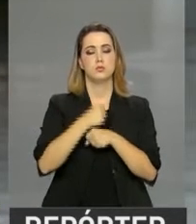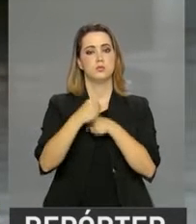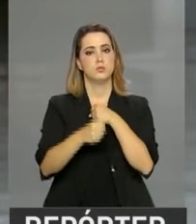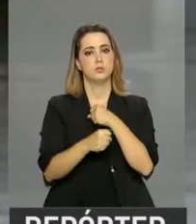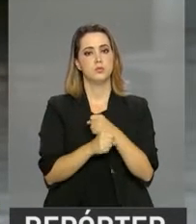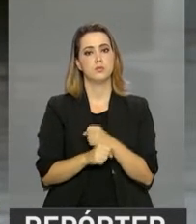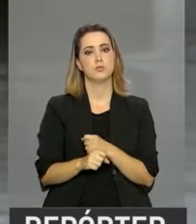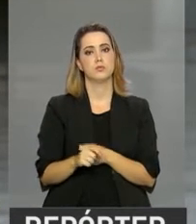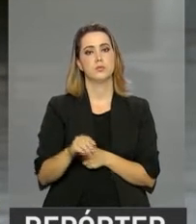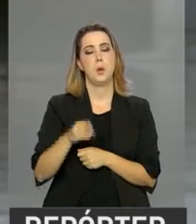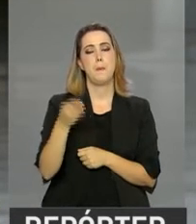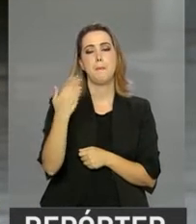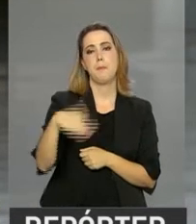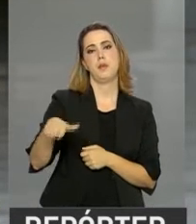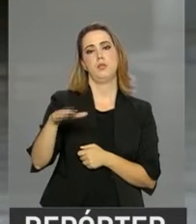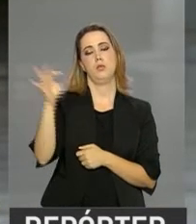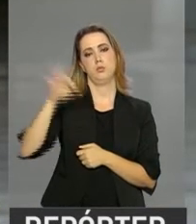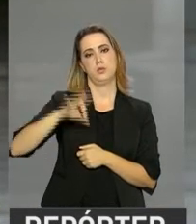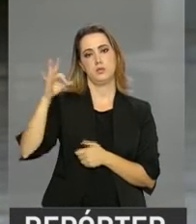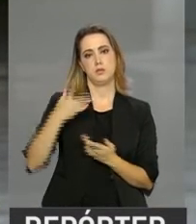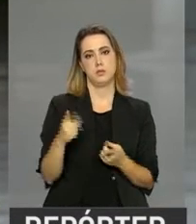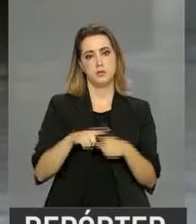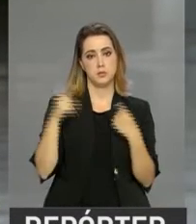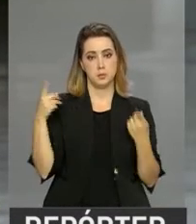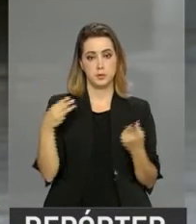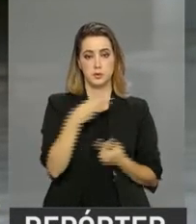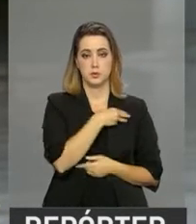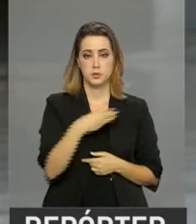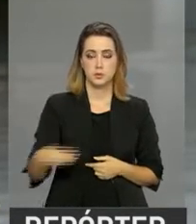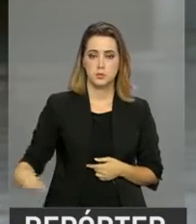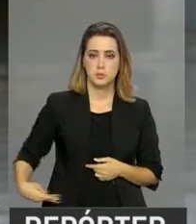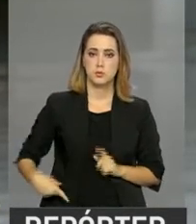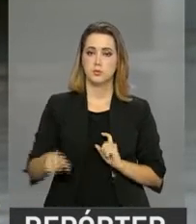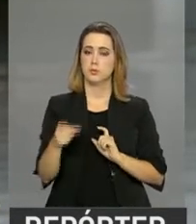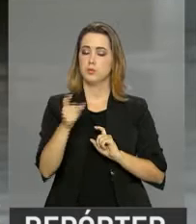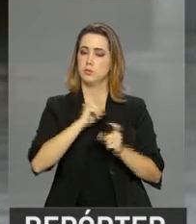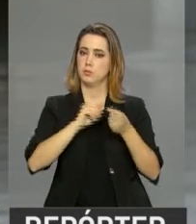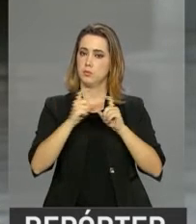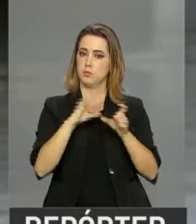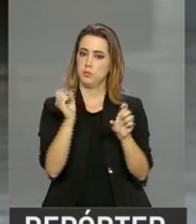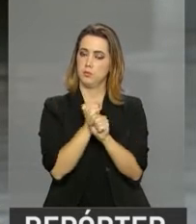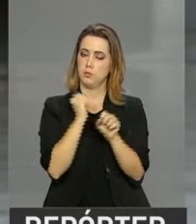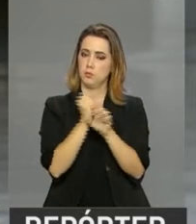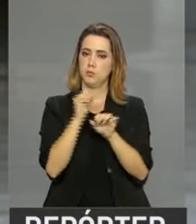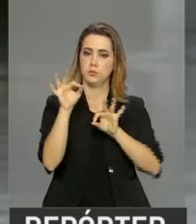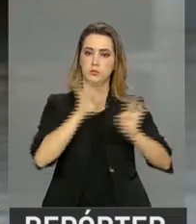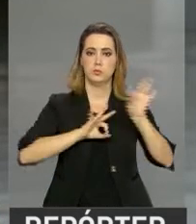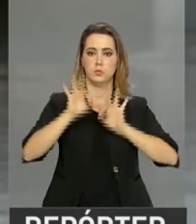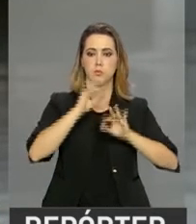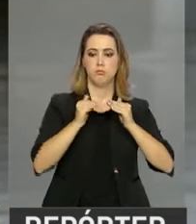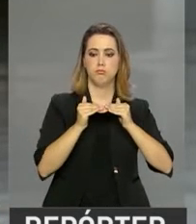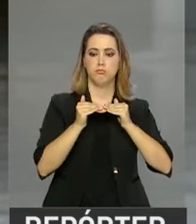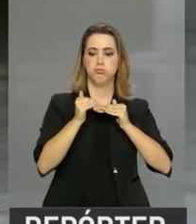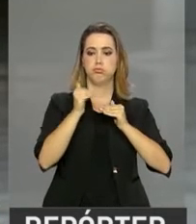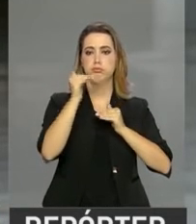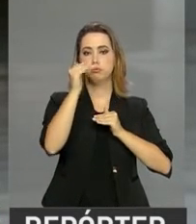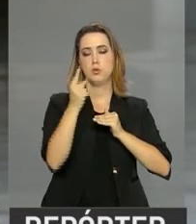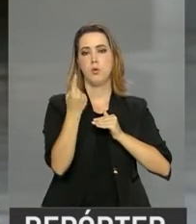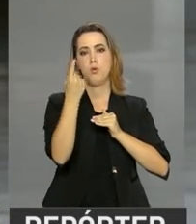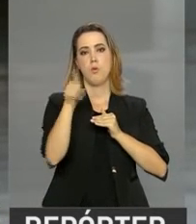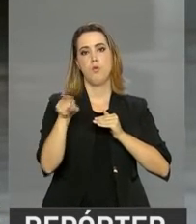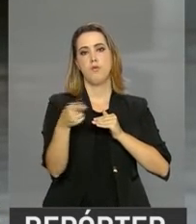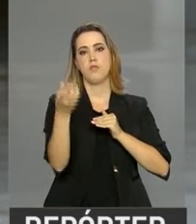é de 0,5%. Já o Ministério da Fazenda e do Planejamento prevê um crescimento maior de 1